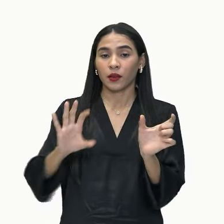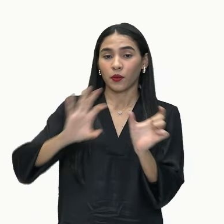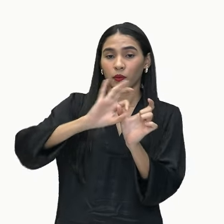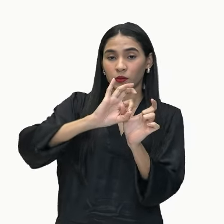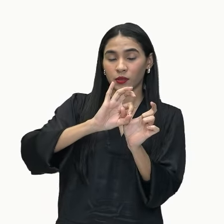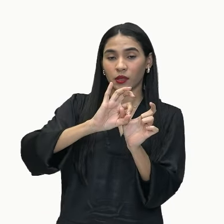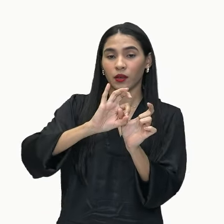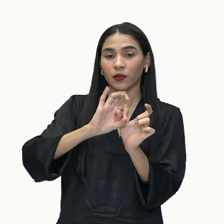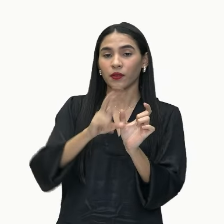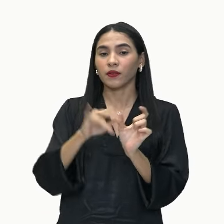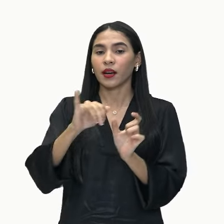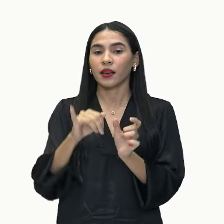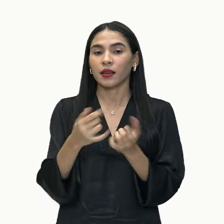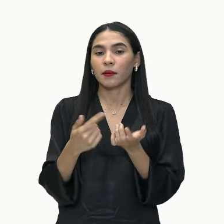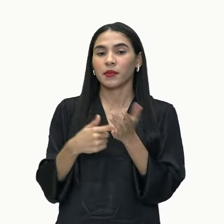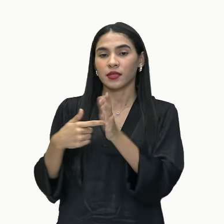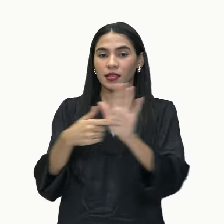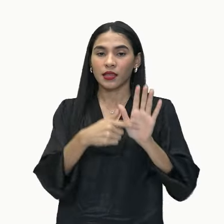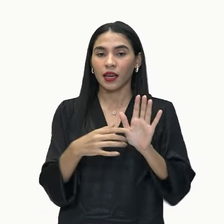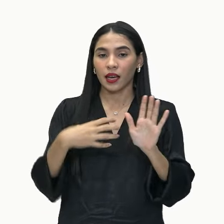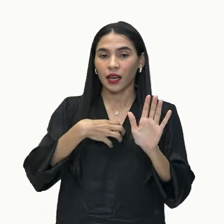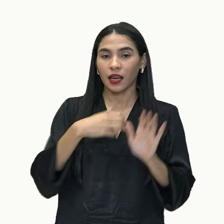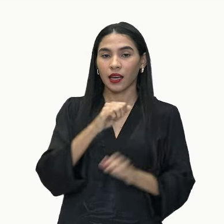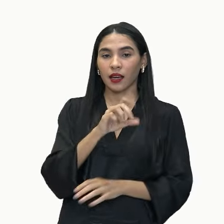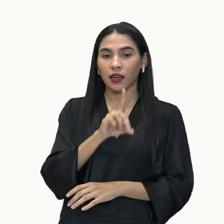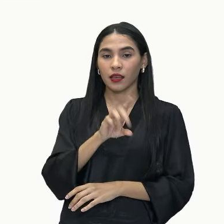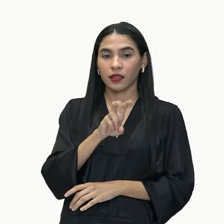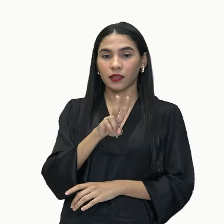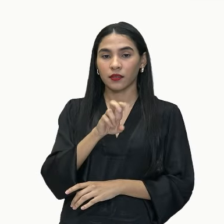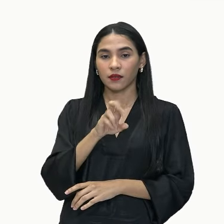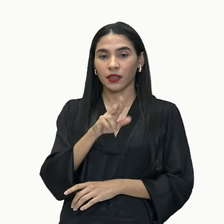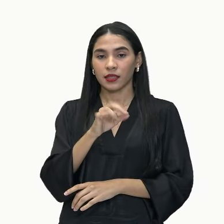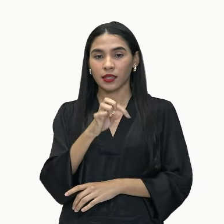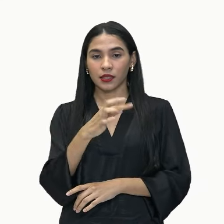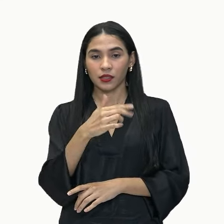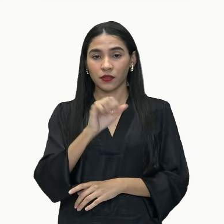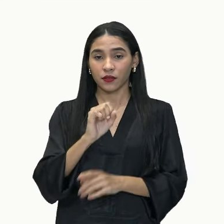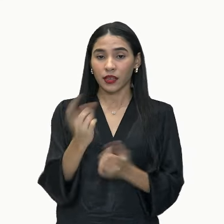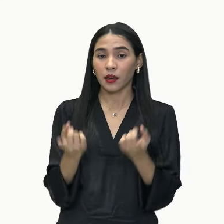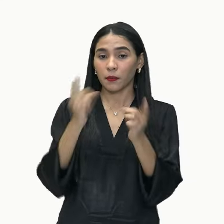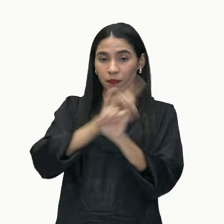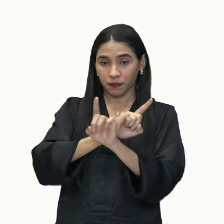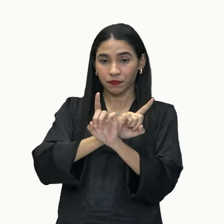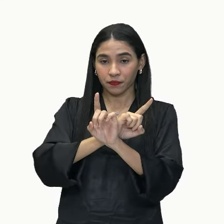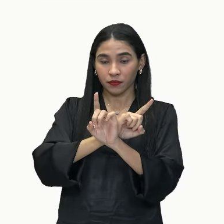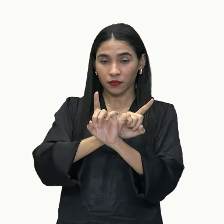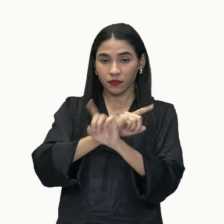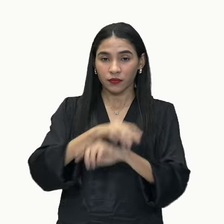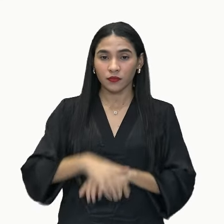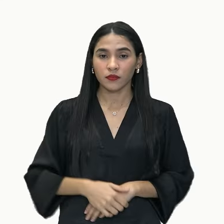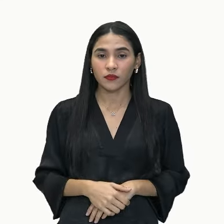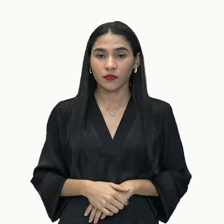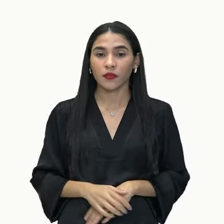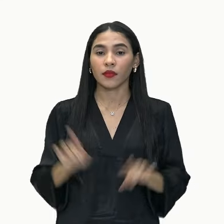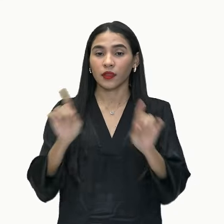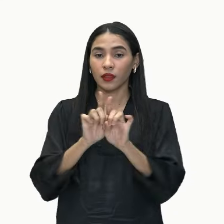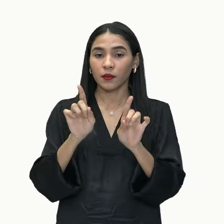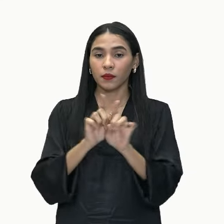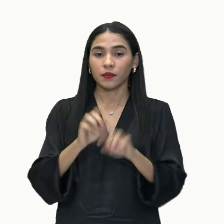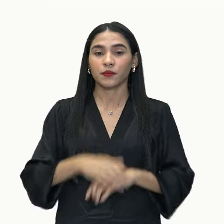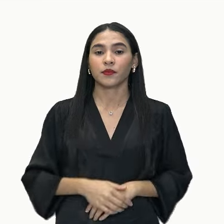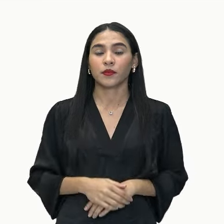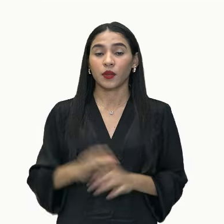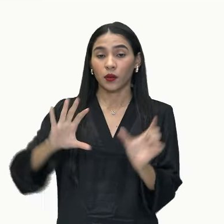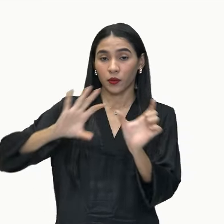e trazer o efeito de sentido adversativo, correto? E aí eu vou ter orações adversativas. Temos também as